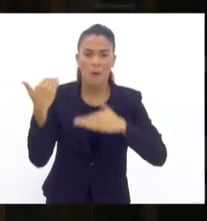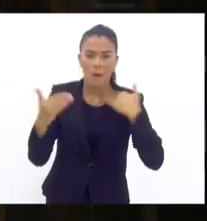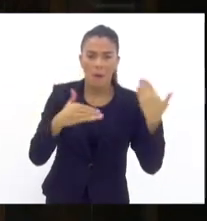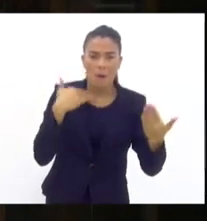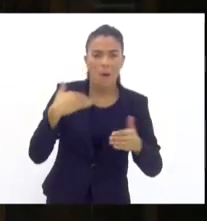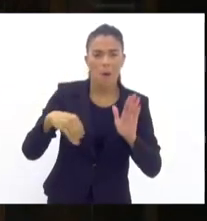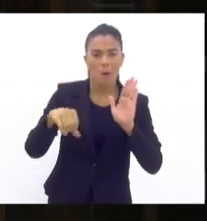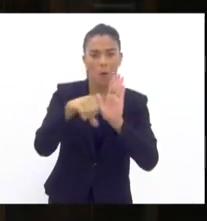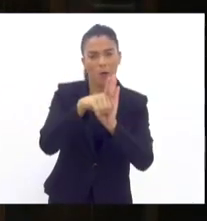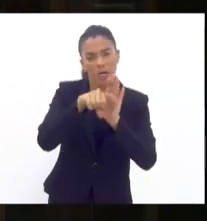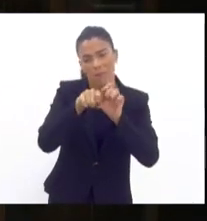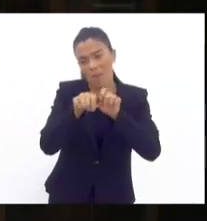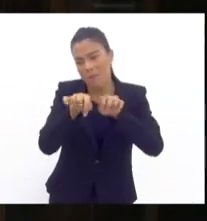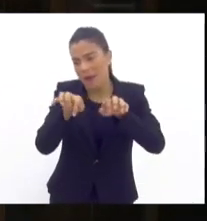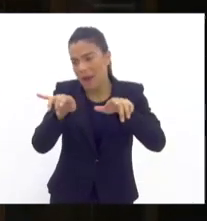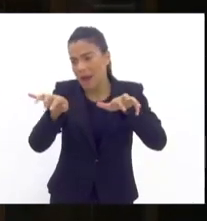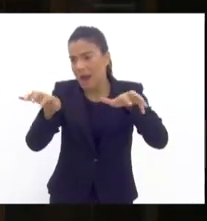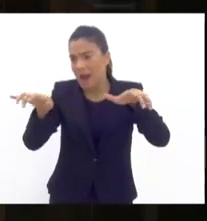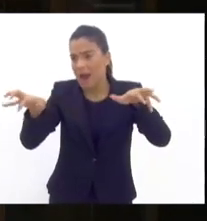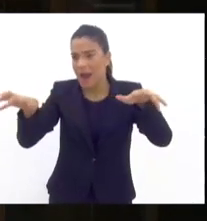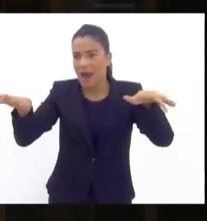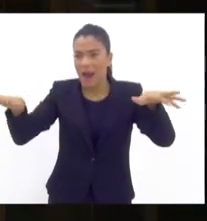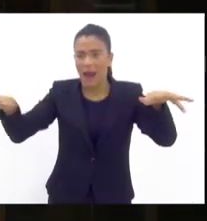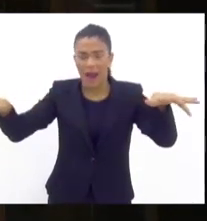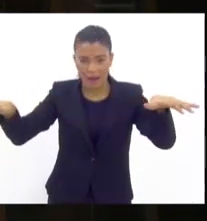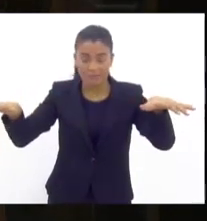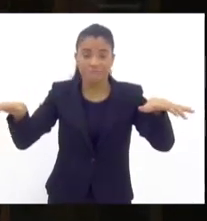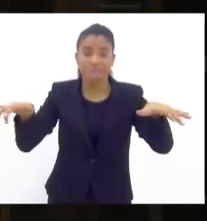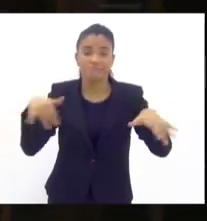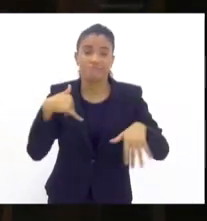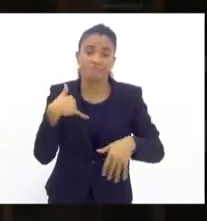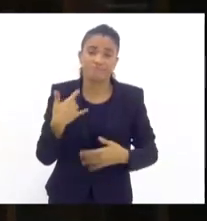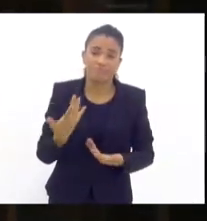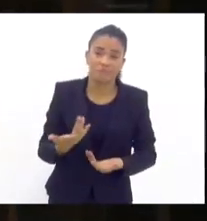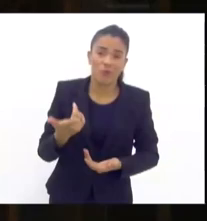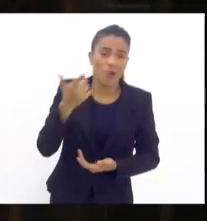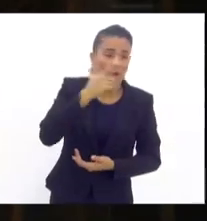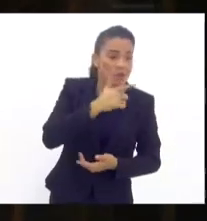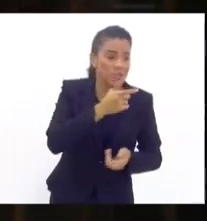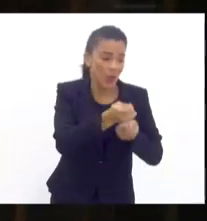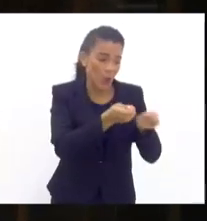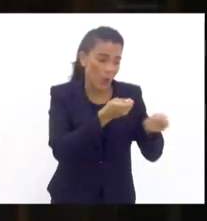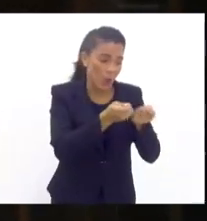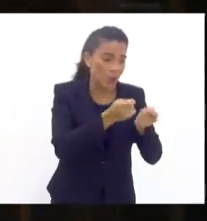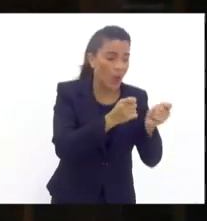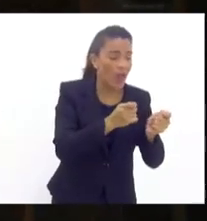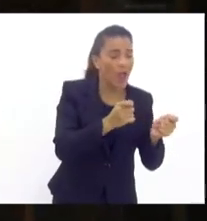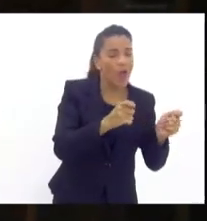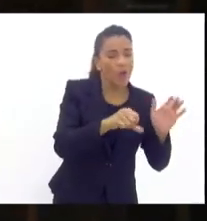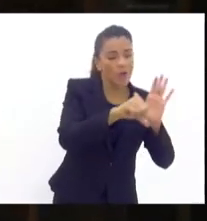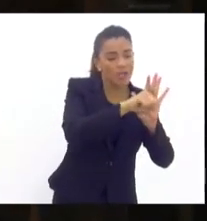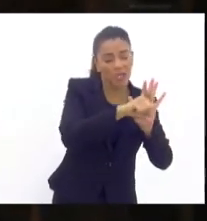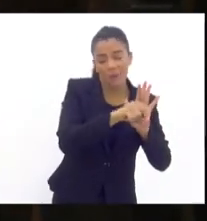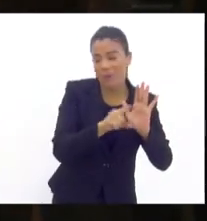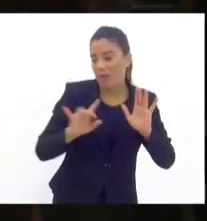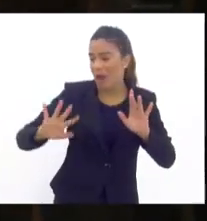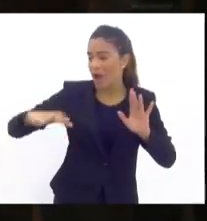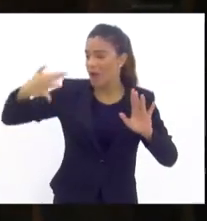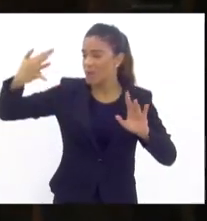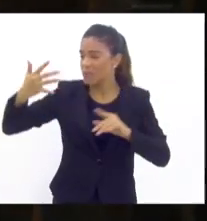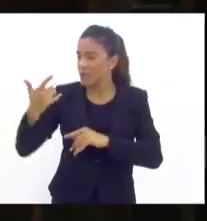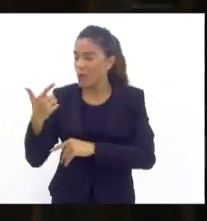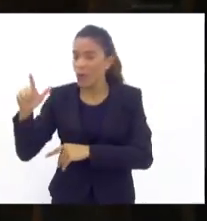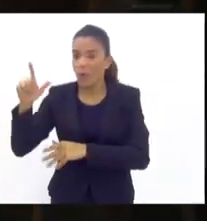crime migra, se consegue diminuir um delito de uma parte e o outro aumenta, infelizmente virou um